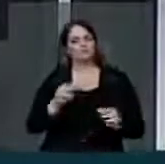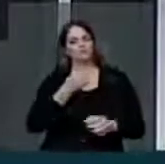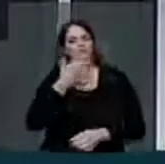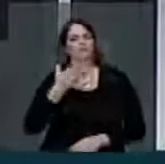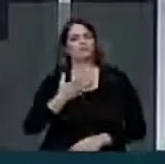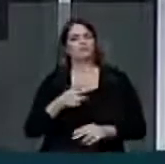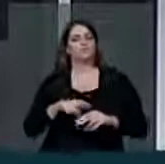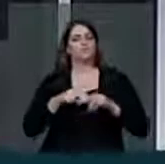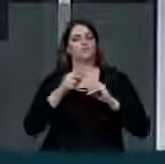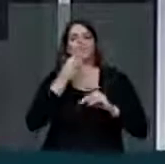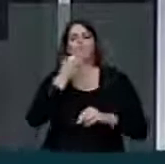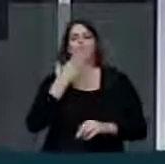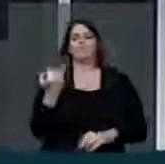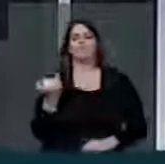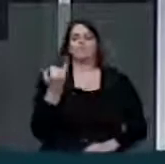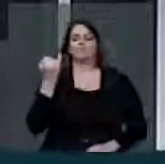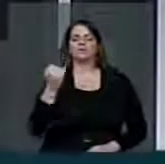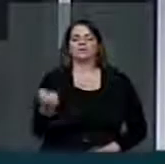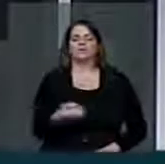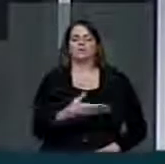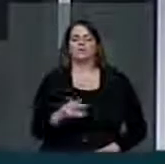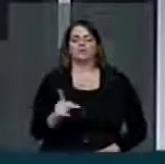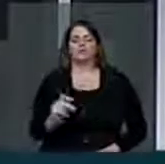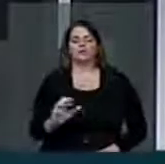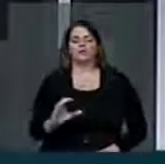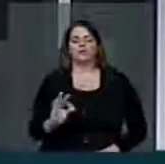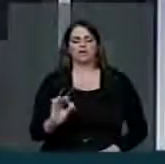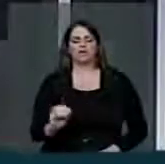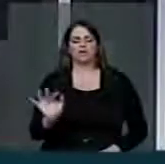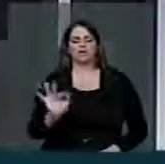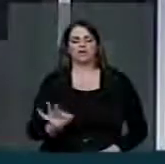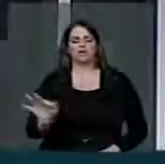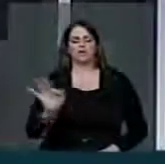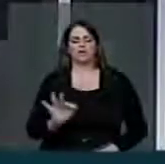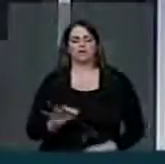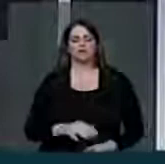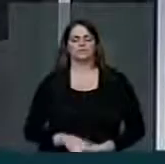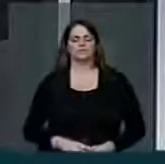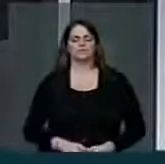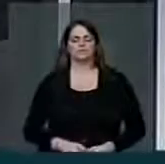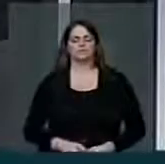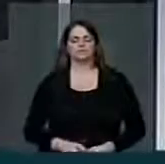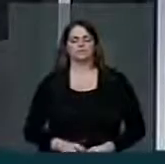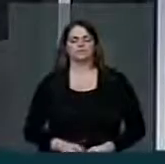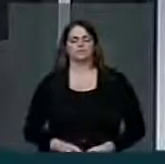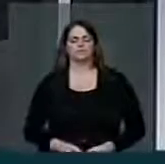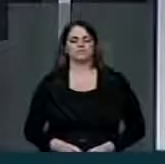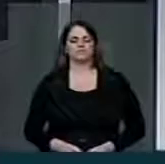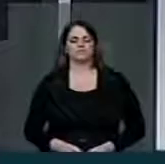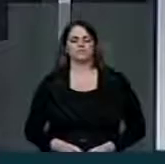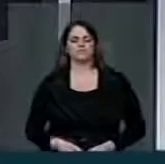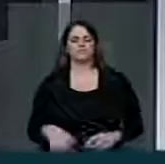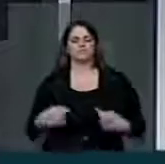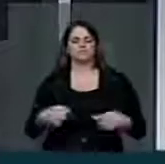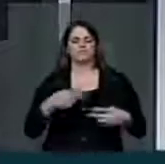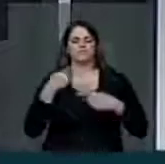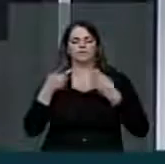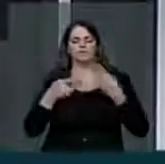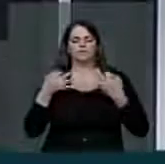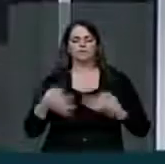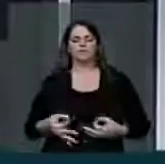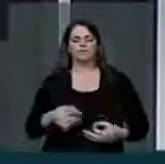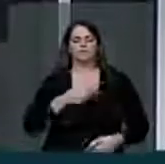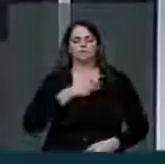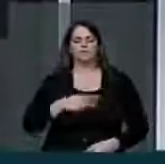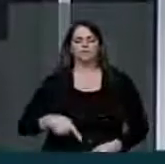pacto federativo é o que vai resolver o problema do nosso país. Eu quero fazer justiça, como eu disse, vou repetir, a presidenta da